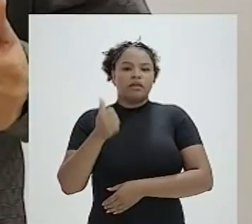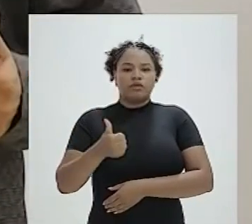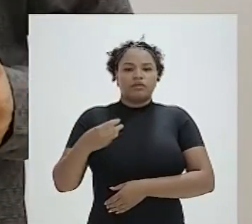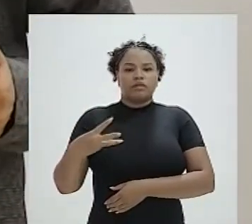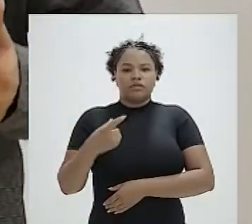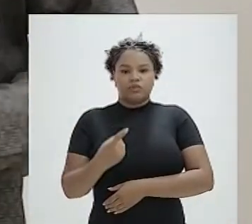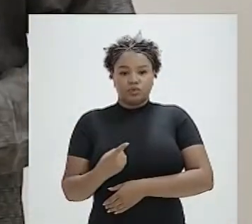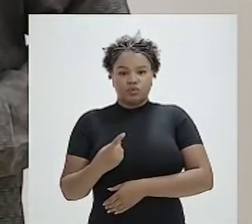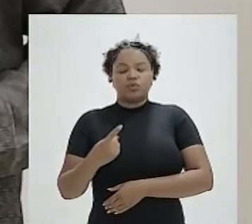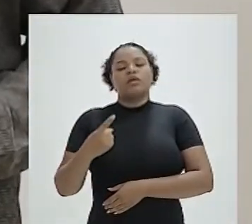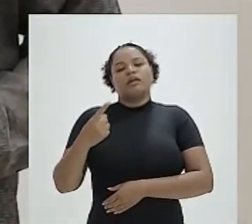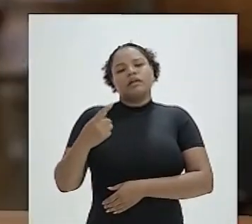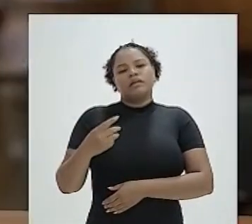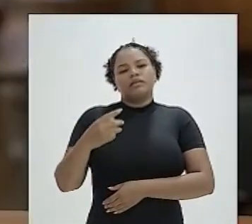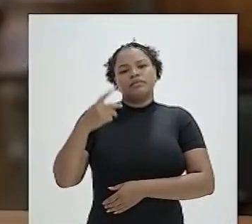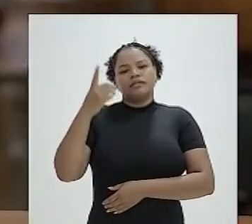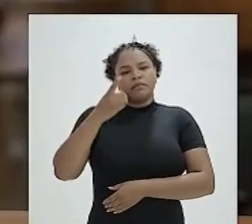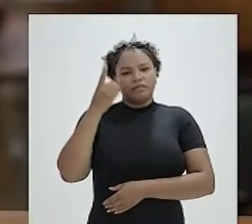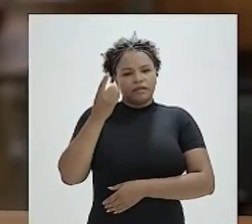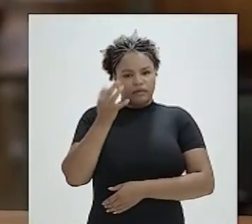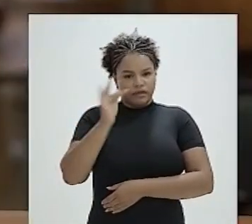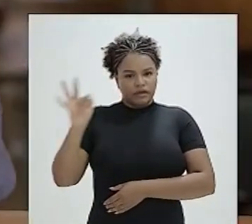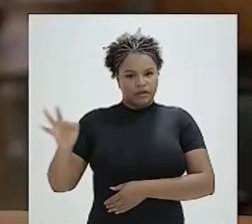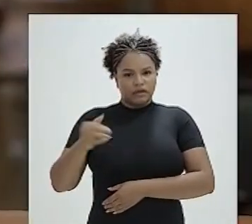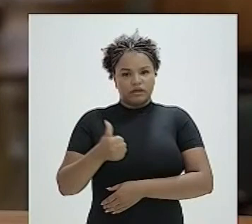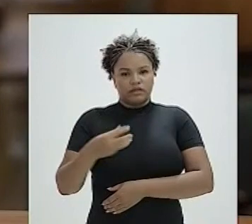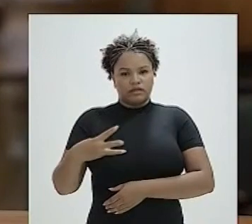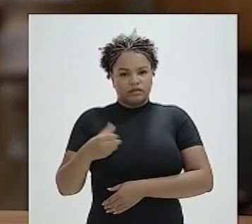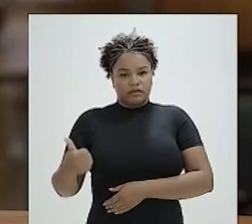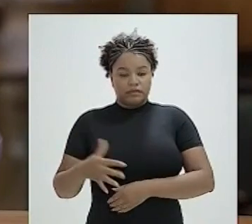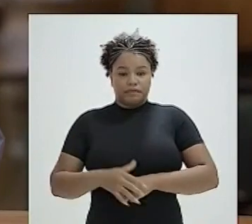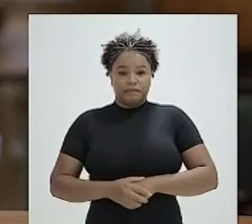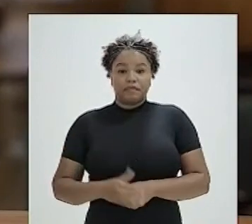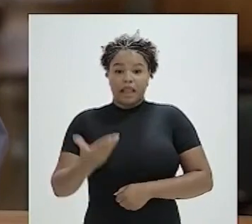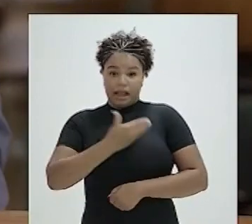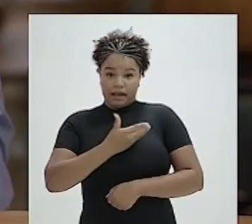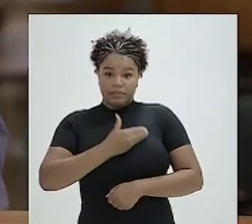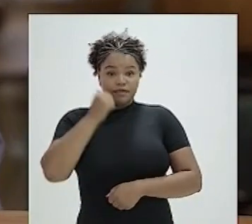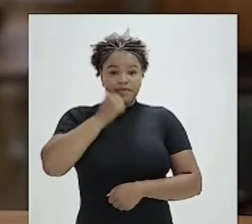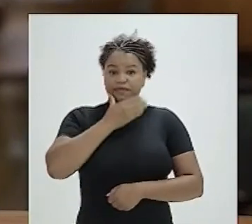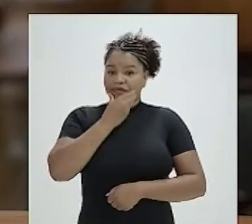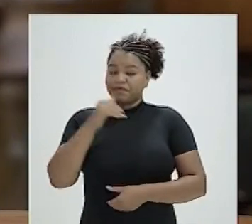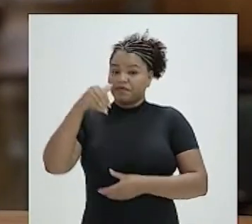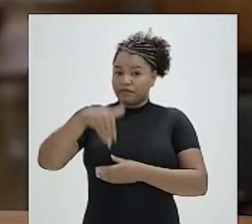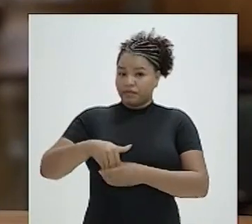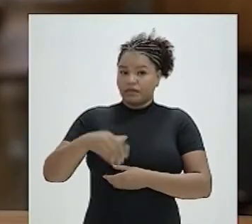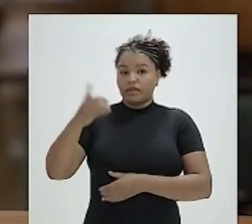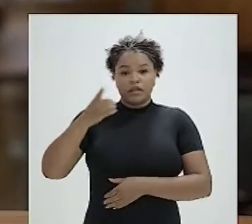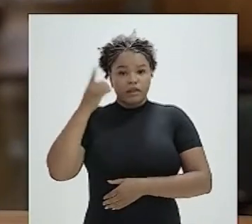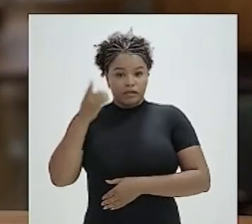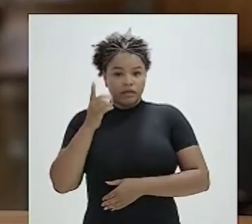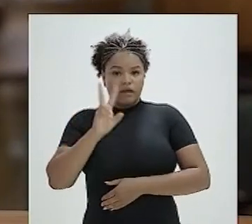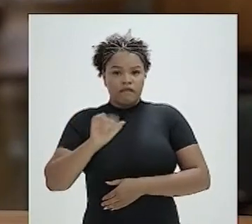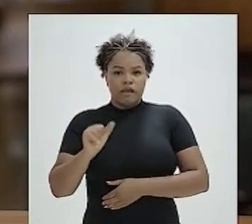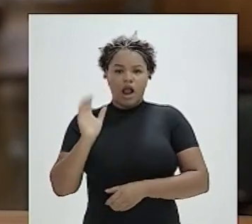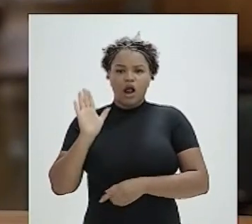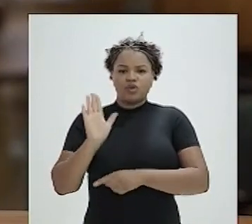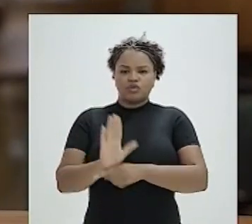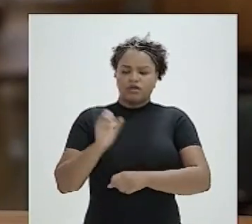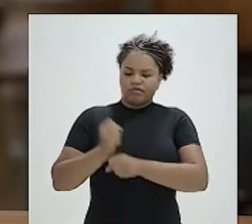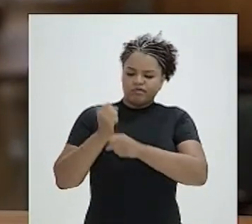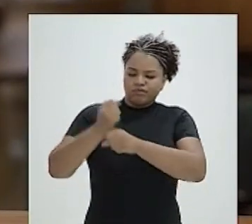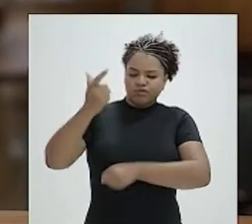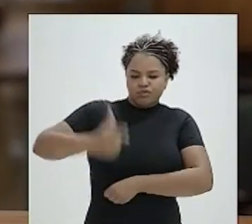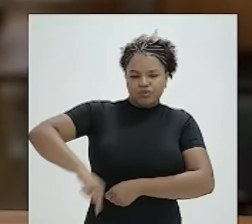Roberto Lula 1313 Meus amigos e minhas amigas Vote nos deputados e deputadas Que vão ajudar a